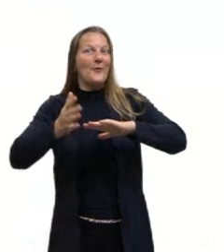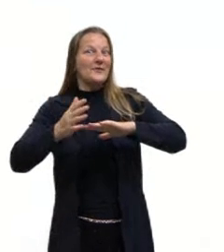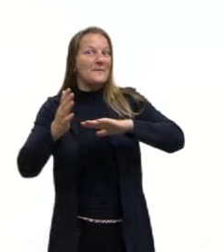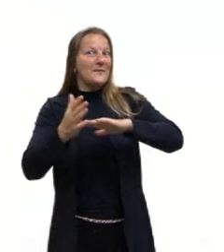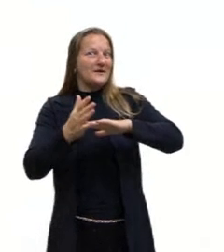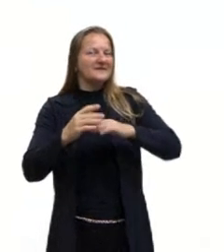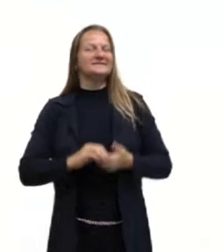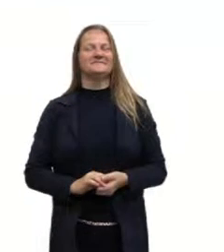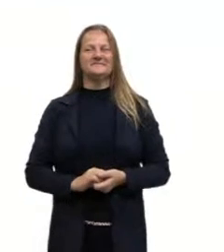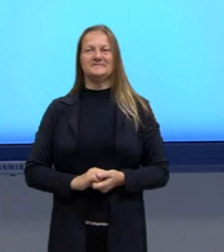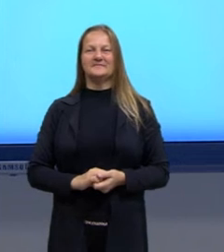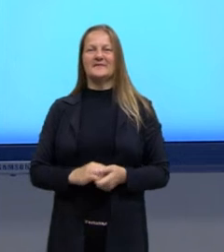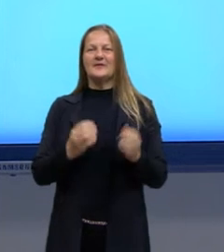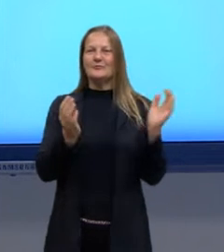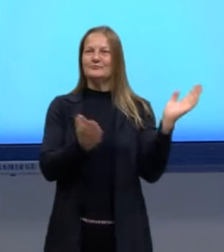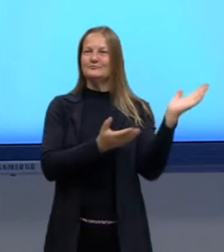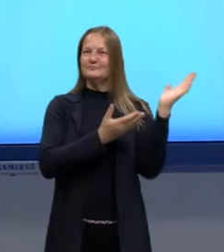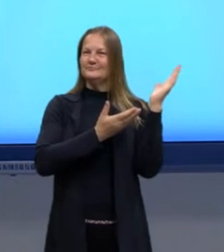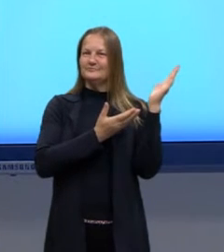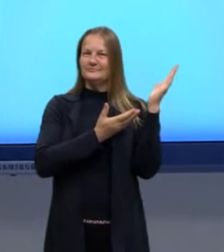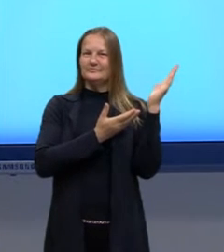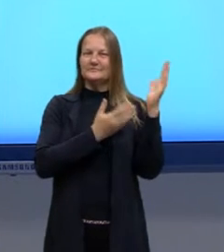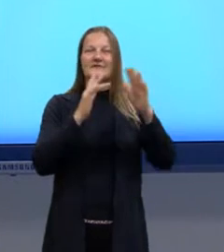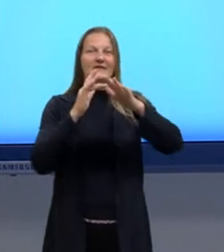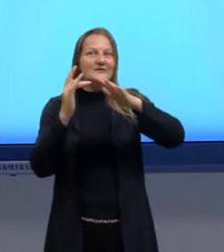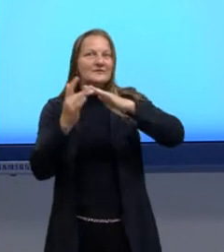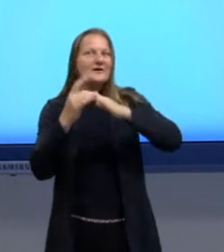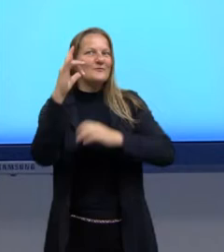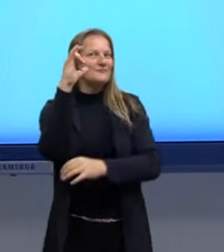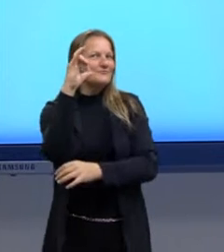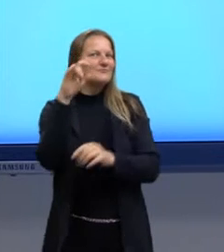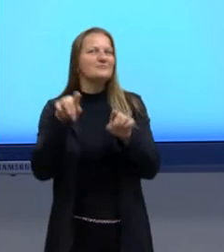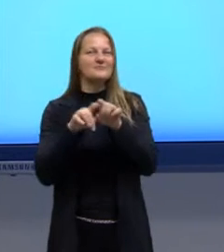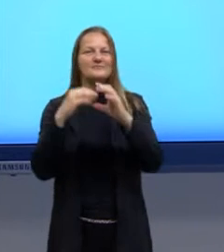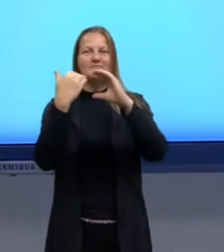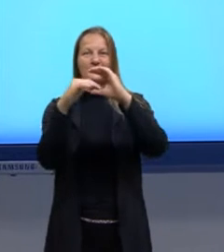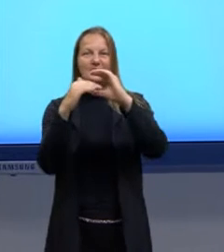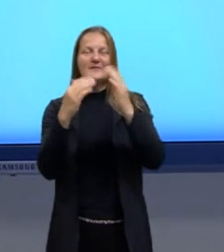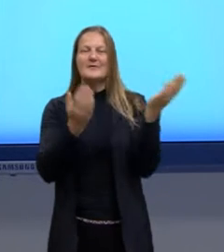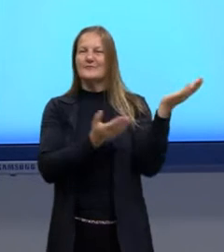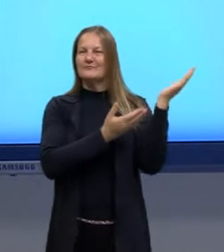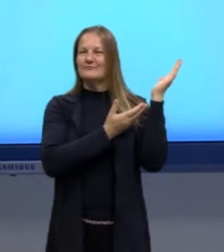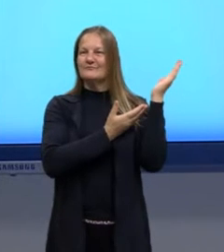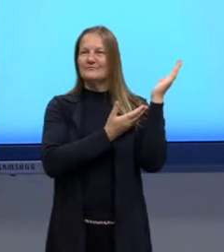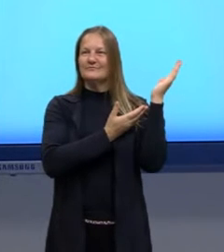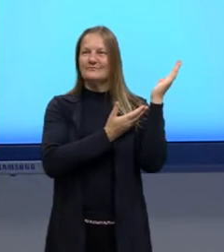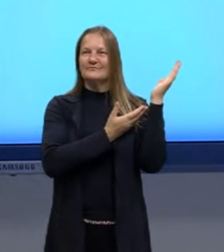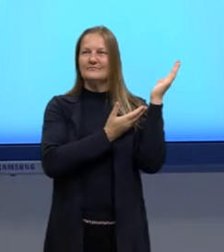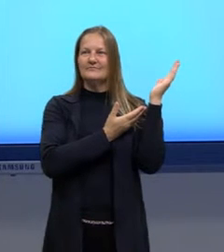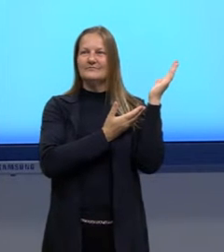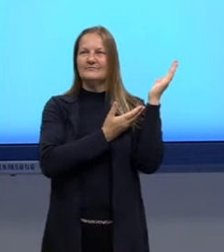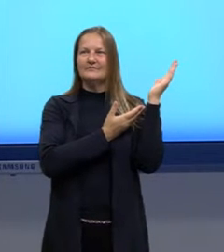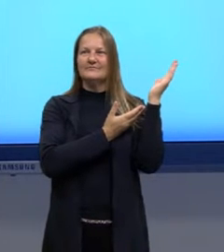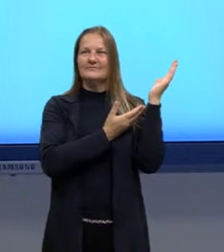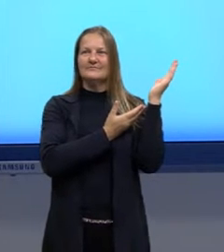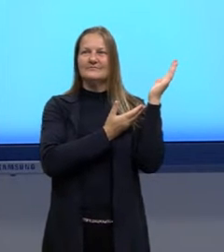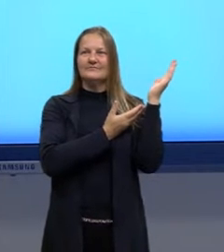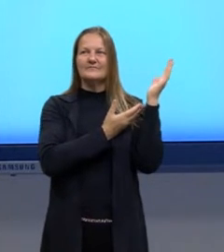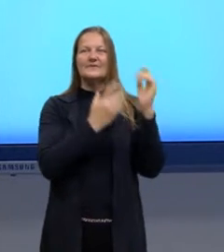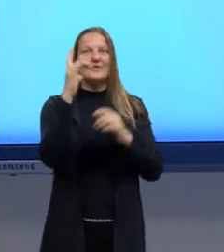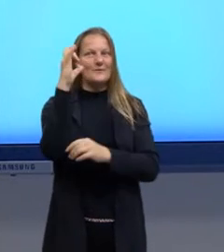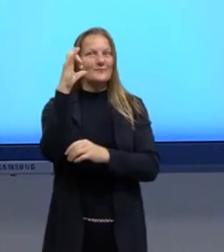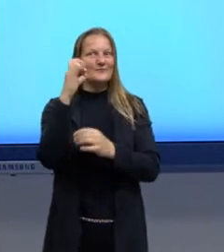deixo aqui, meu endereço da rede social, meu Instagram, arroba o Ezequiel. E estou também